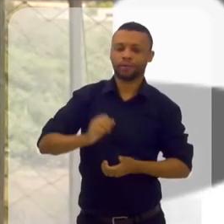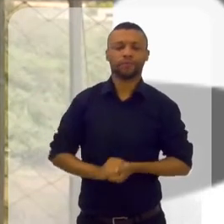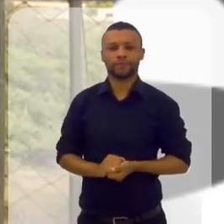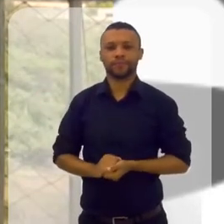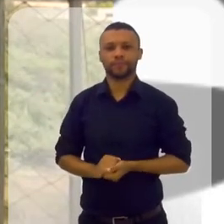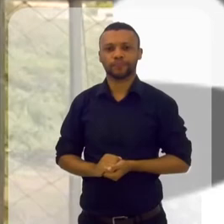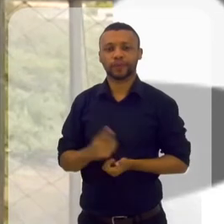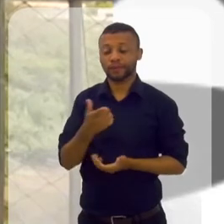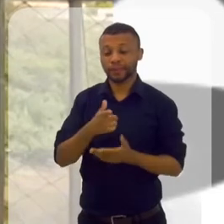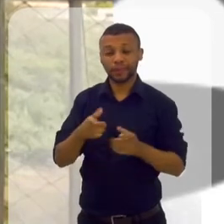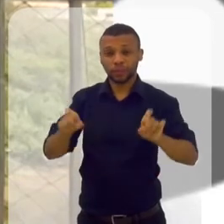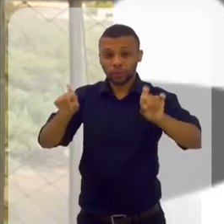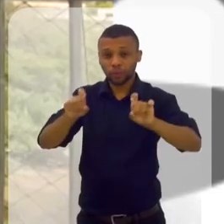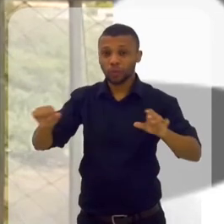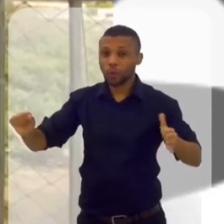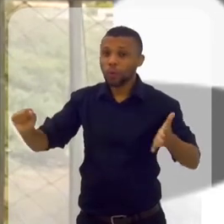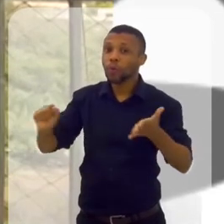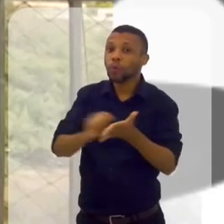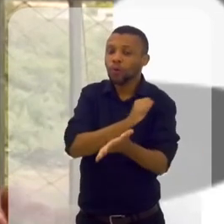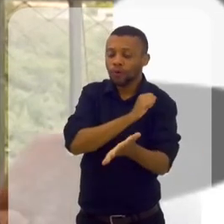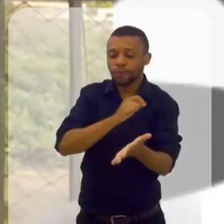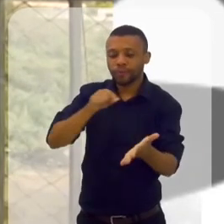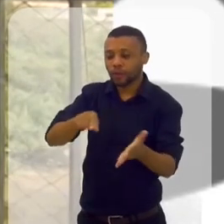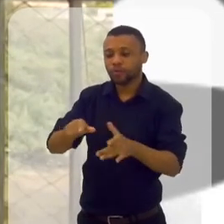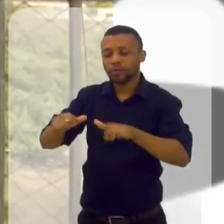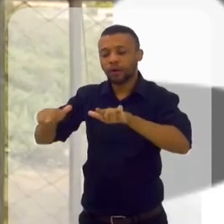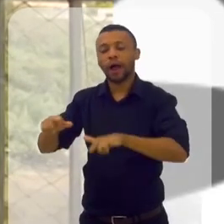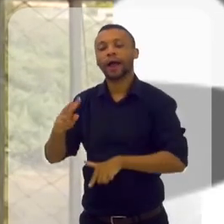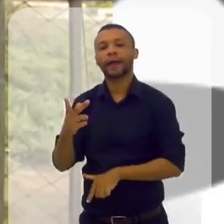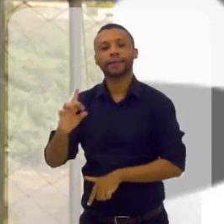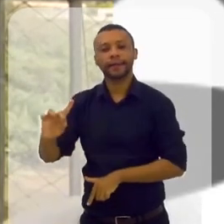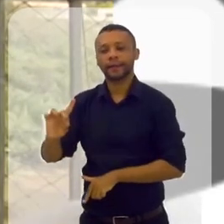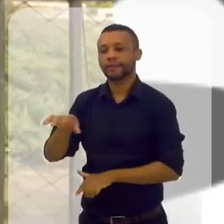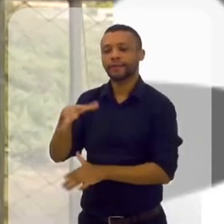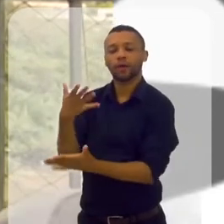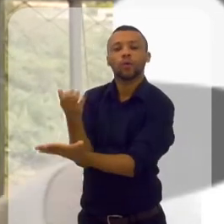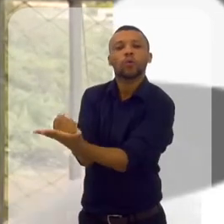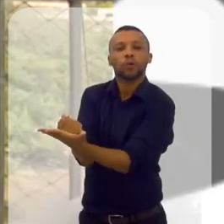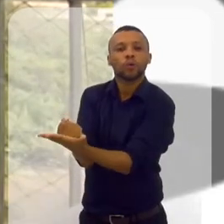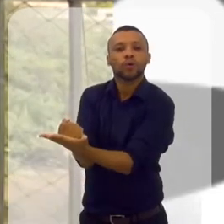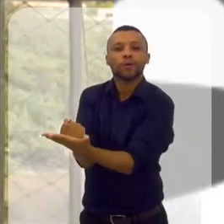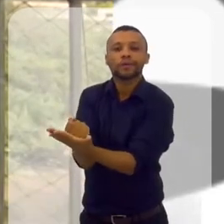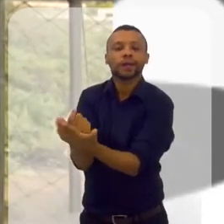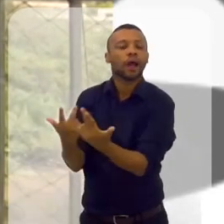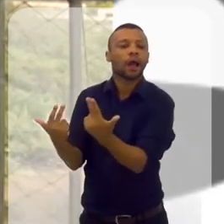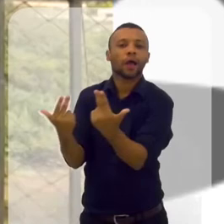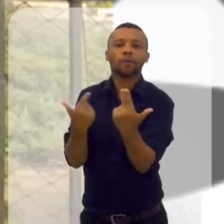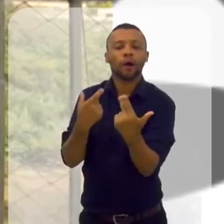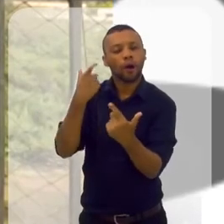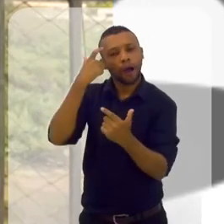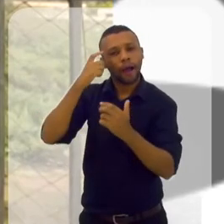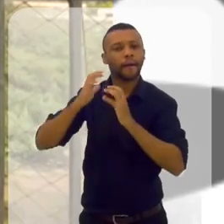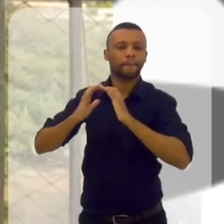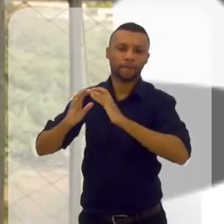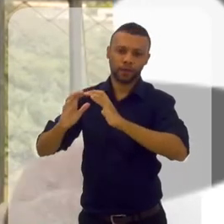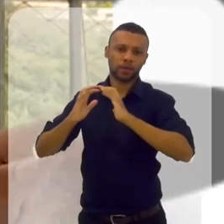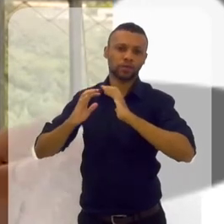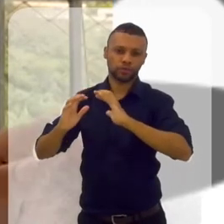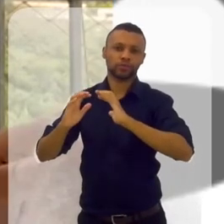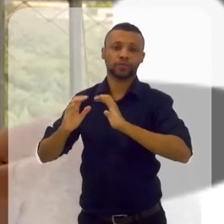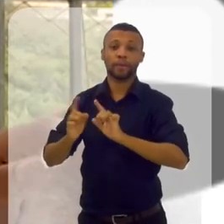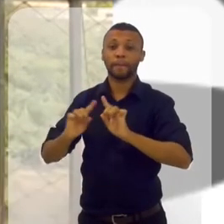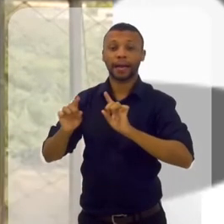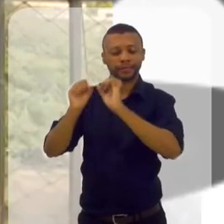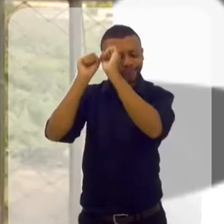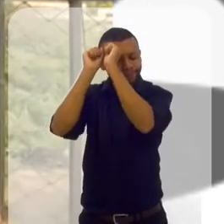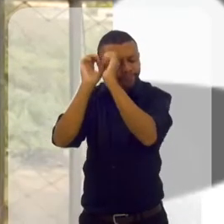Né? E é isso que a gente faz. Então, por mais que você delete tudo no computador, vai ficar nesse HD. E a mente subconsciente é a mesma coisa. Só